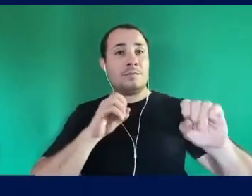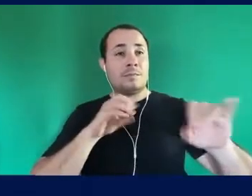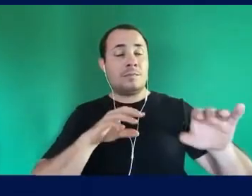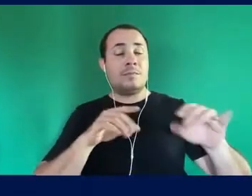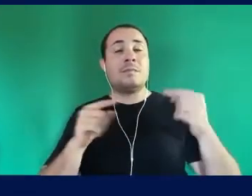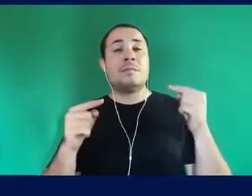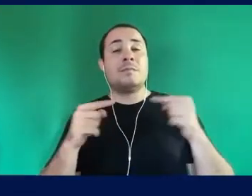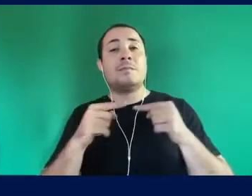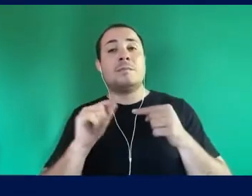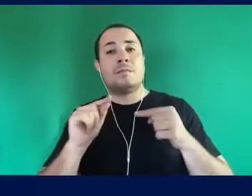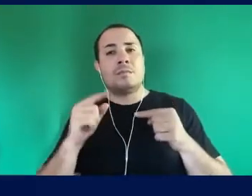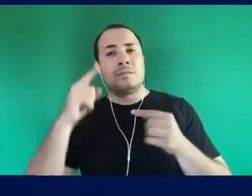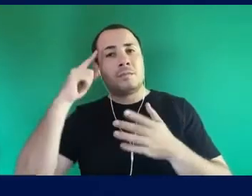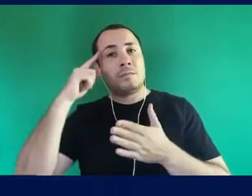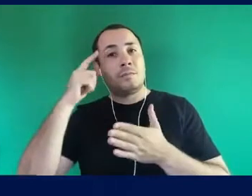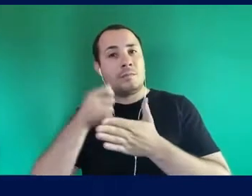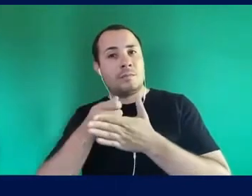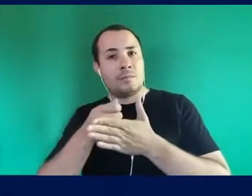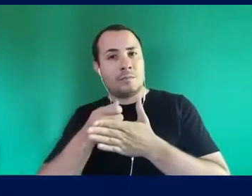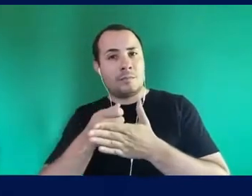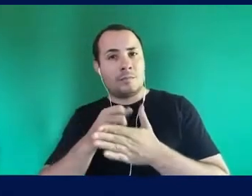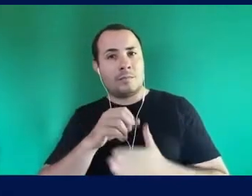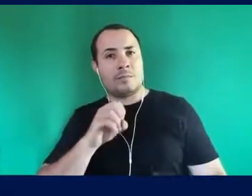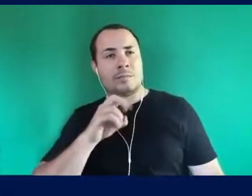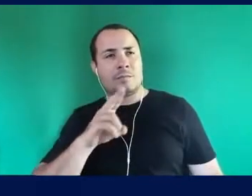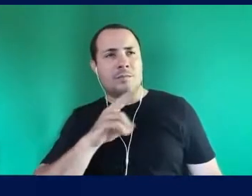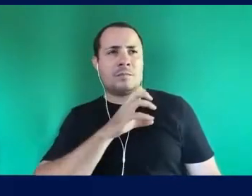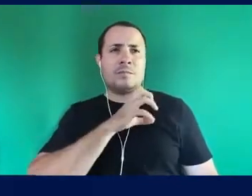Se a gente vai amar quem nasce